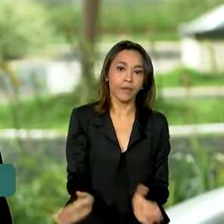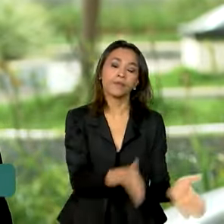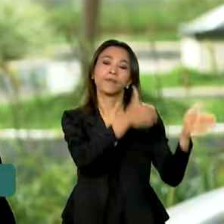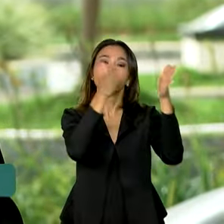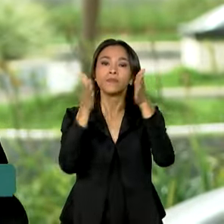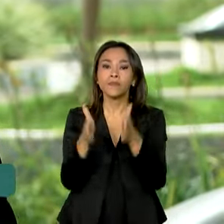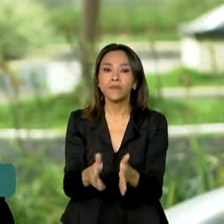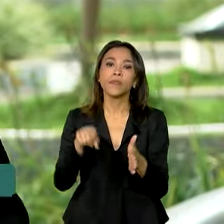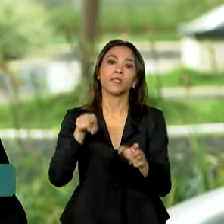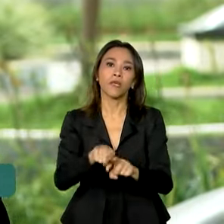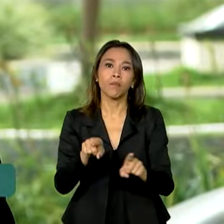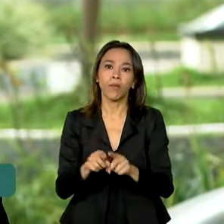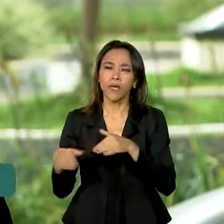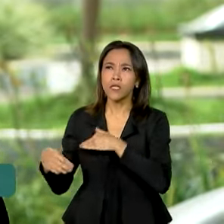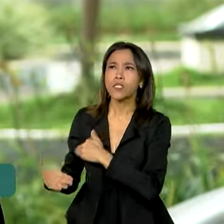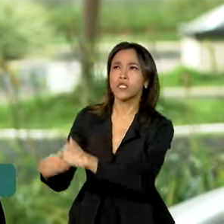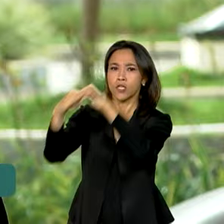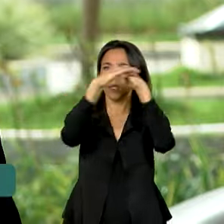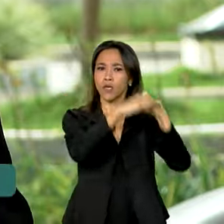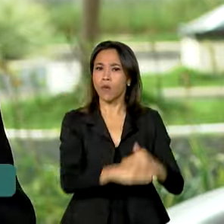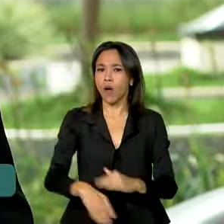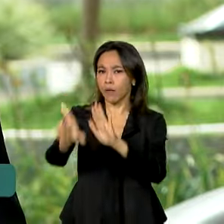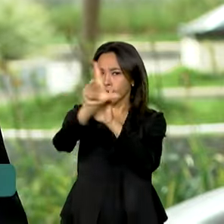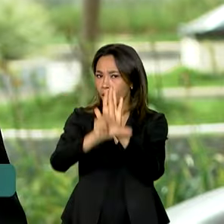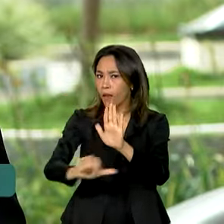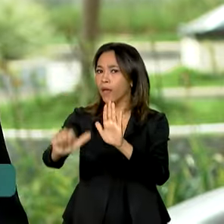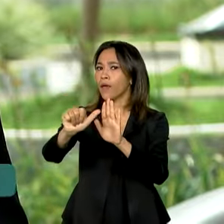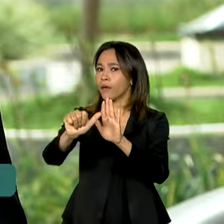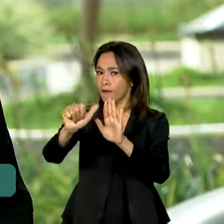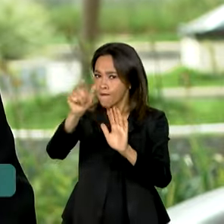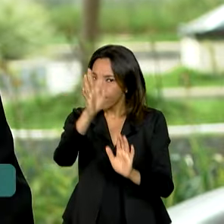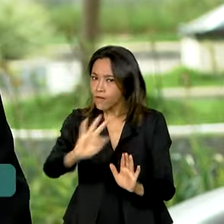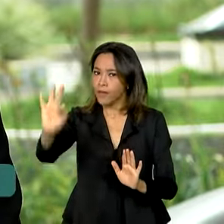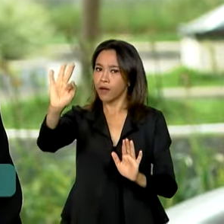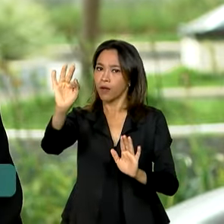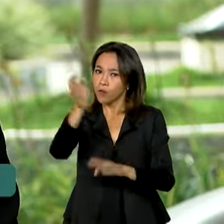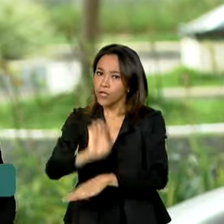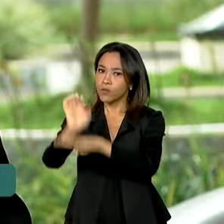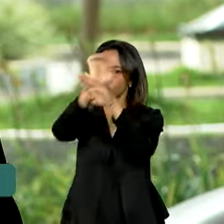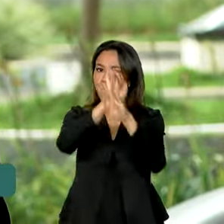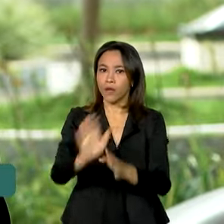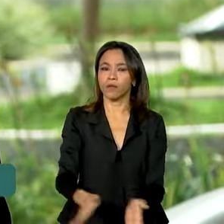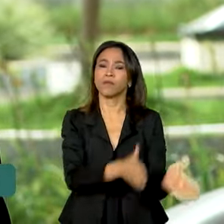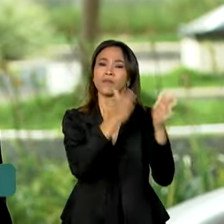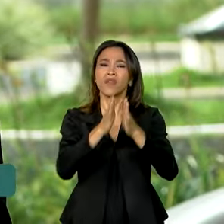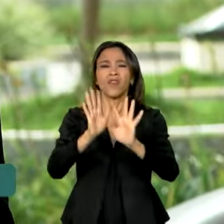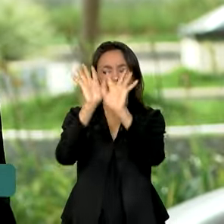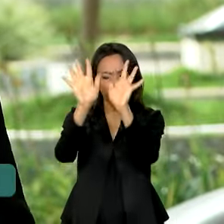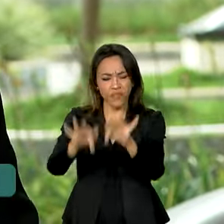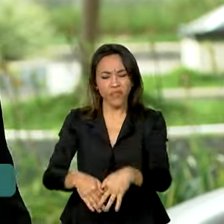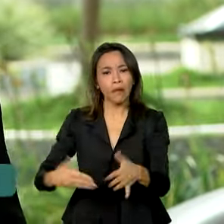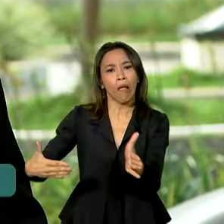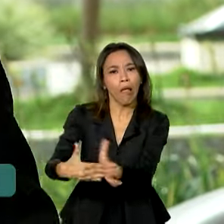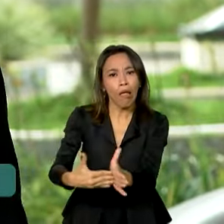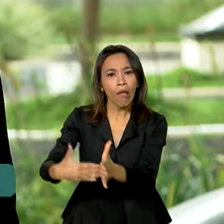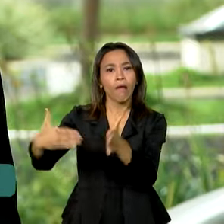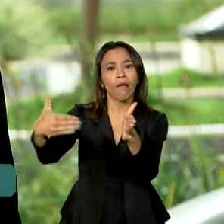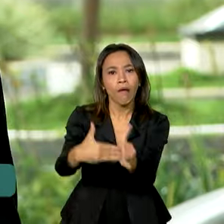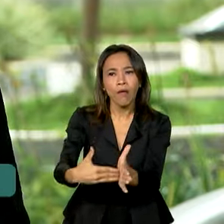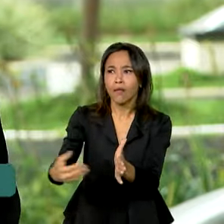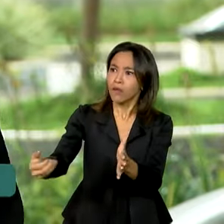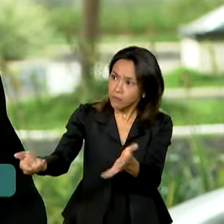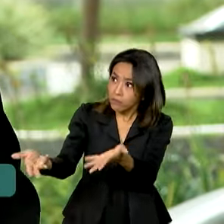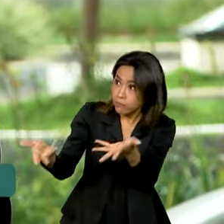harmonização das legislações federal e estaduais e o fim das barreiras à entrada de novas